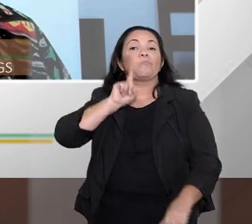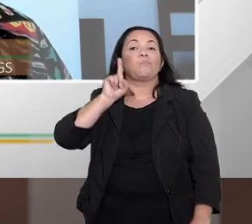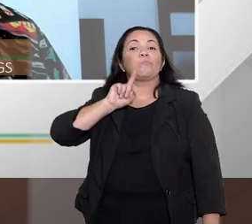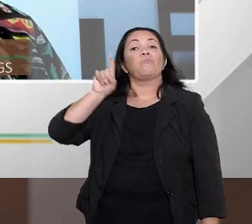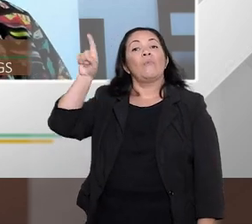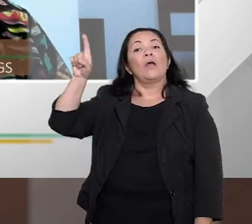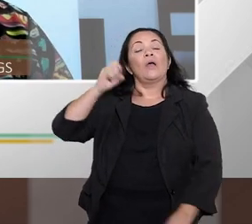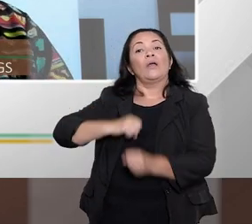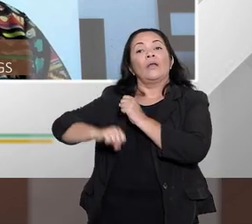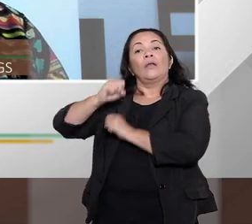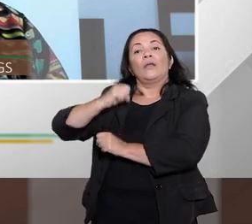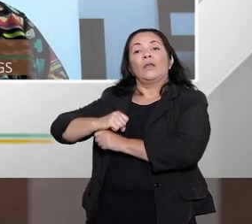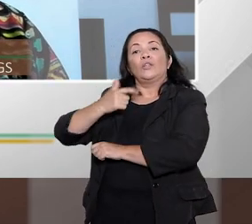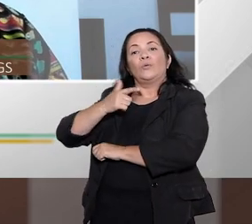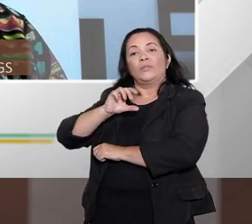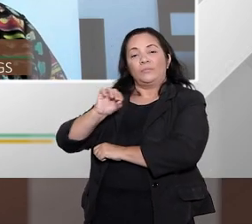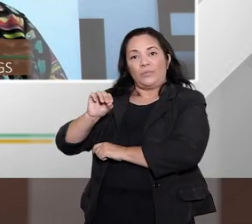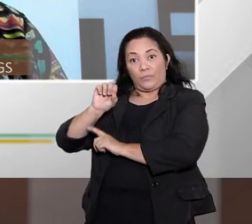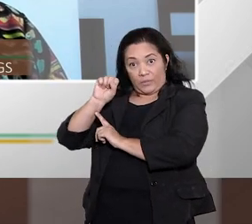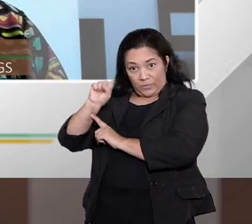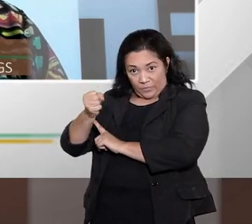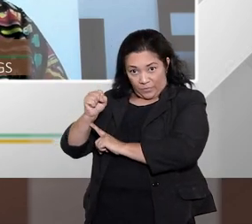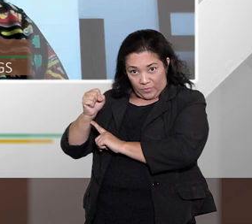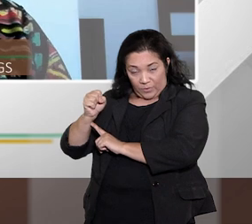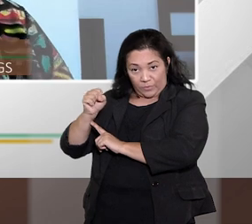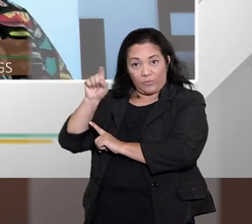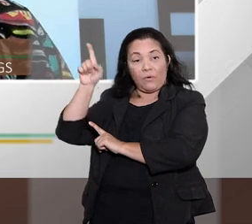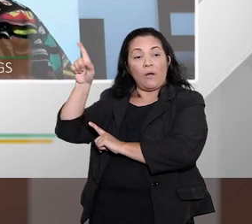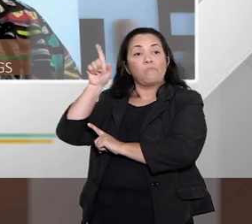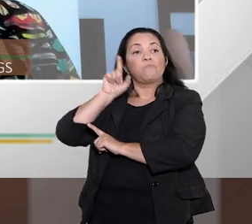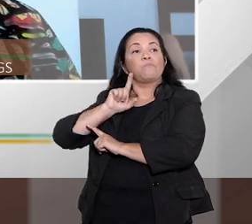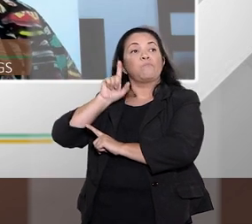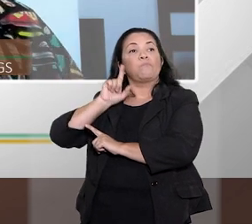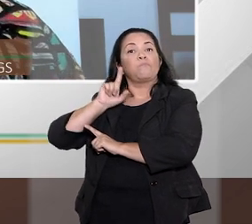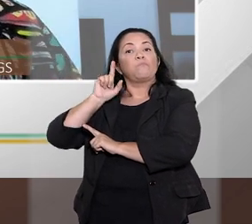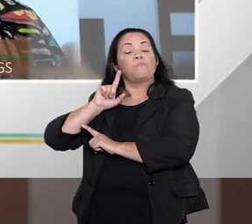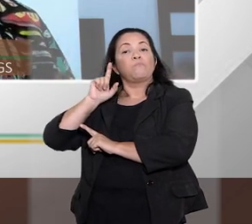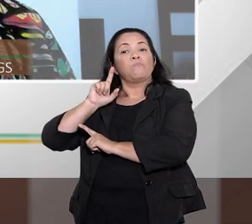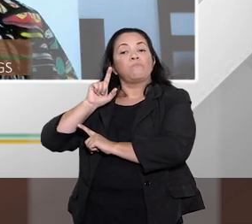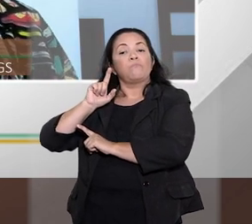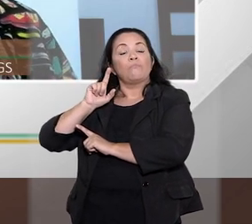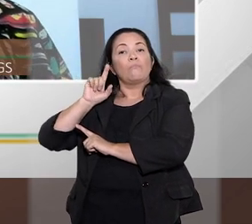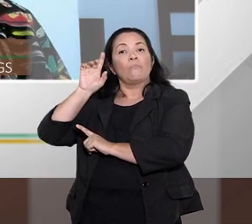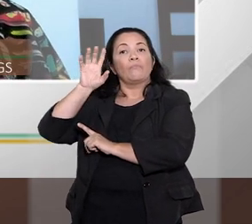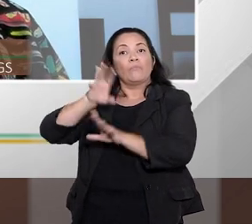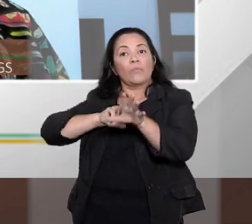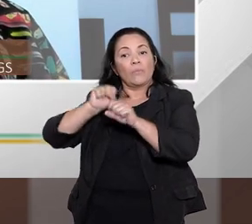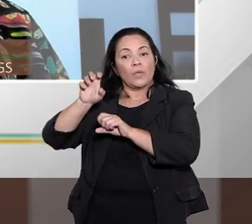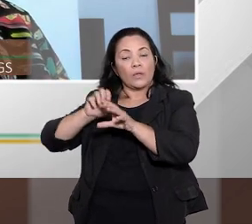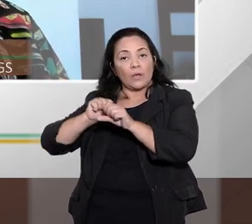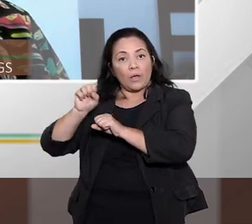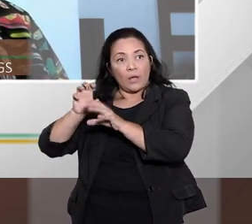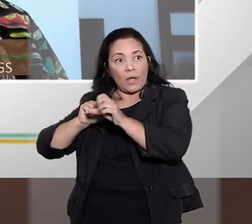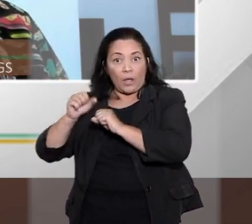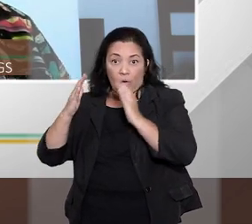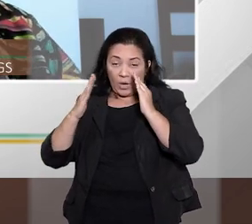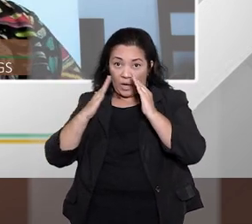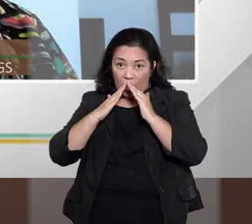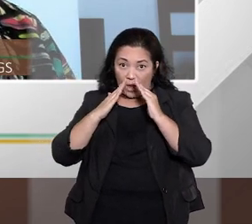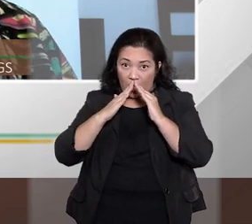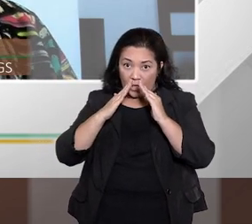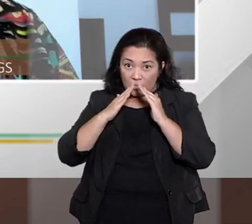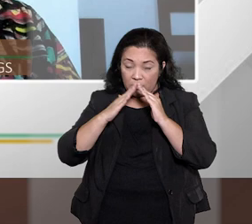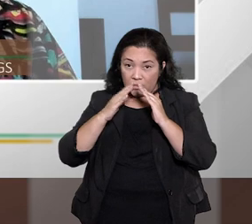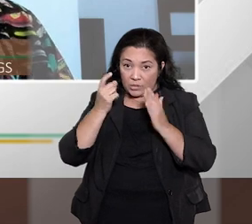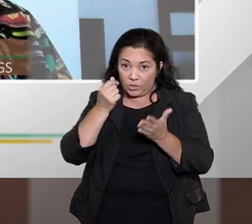2008, quando eles começaram a colocar todas as casas que estavam com hipoteca,